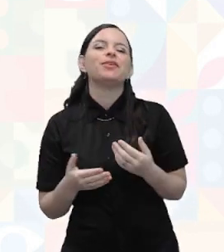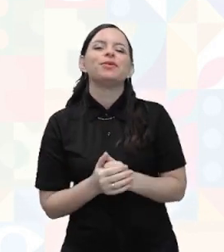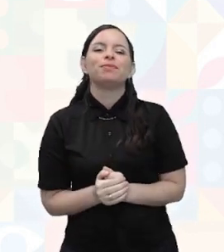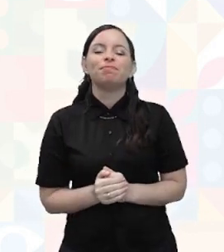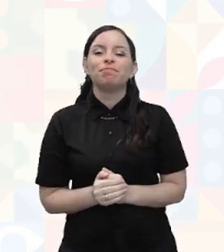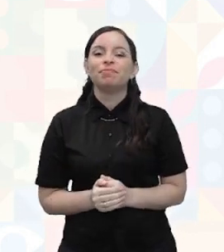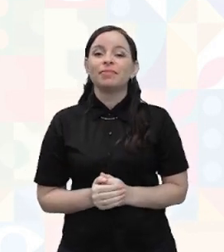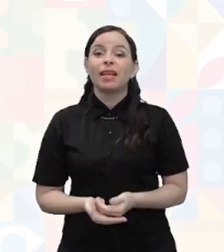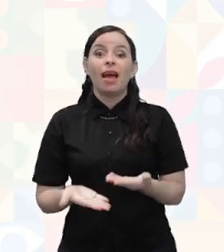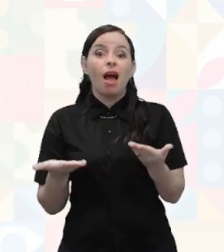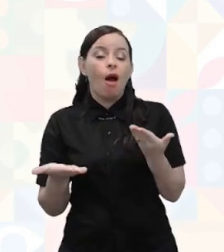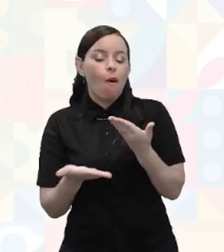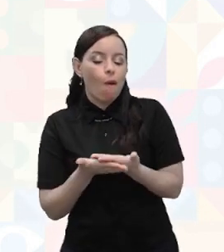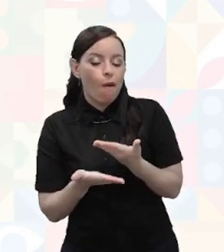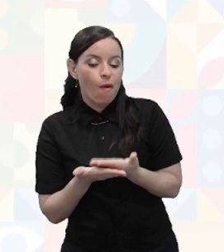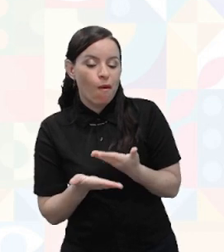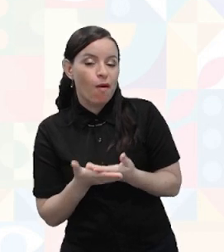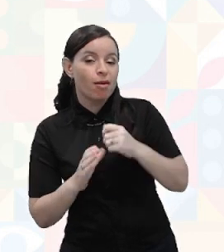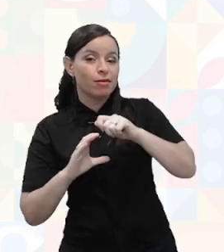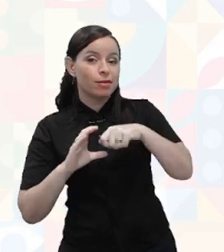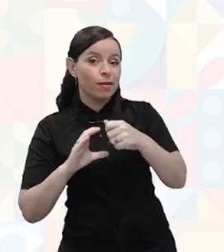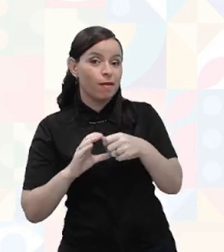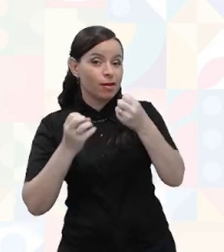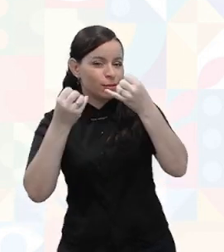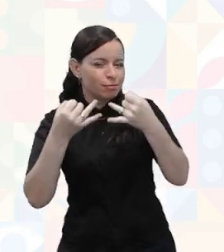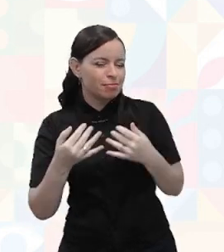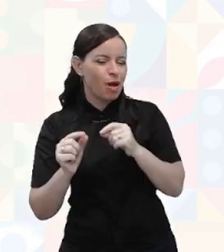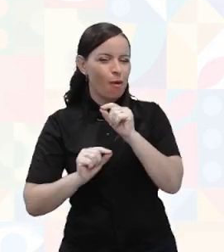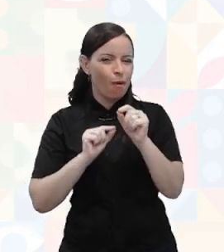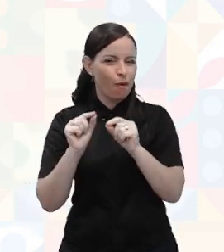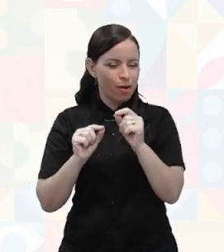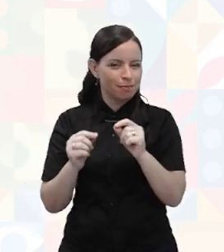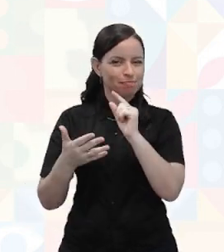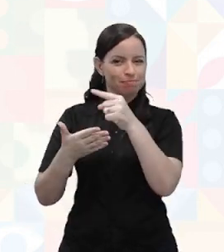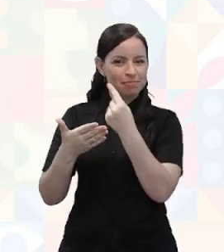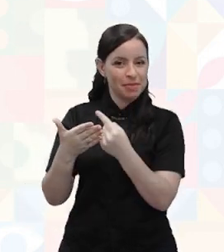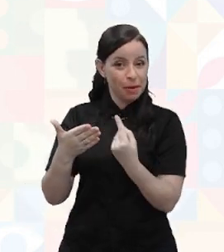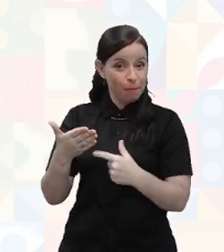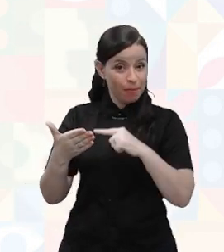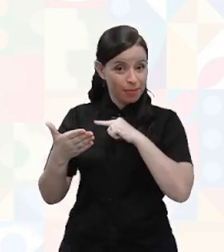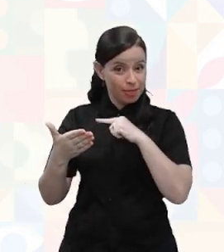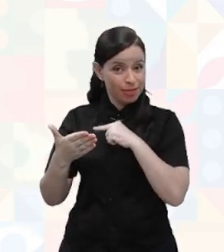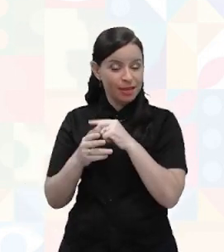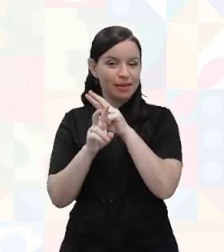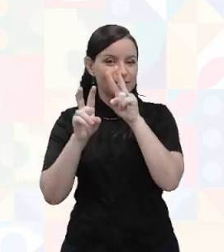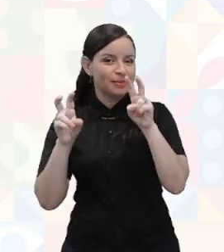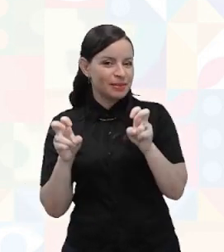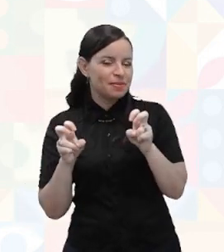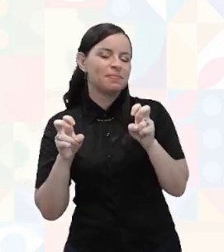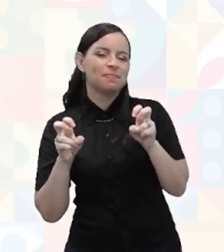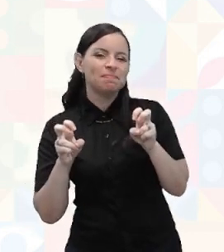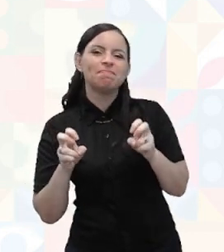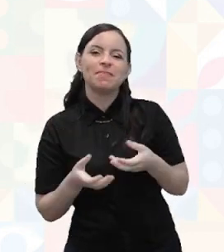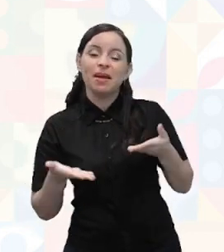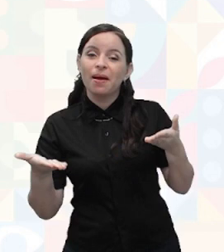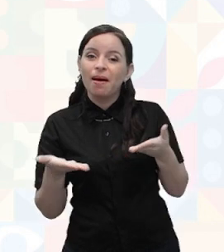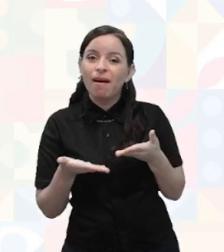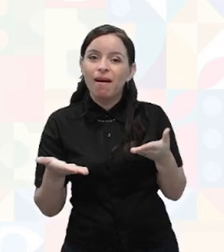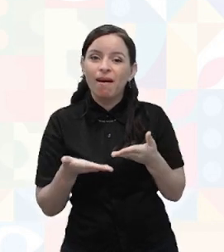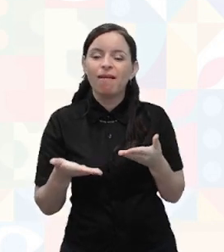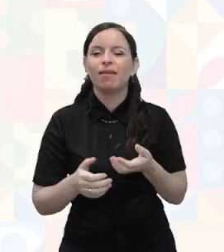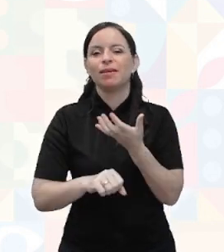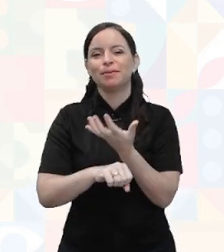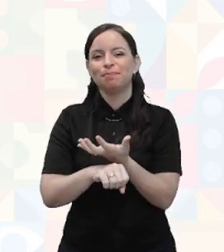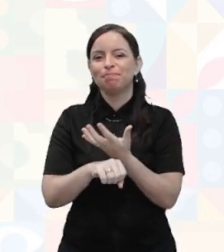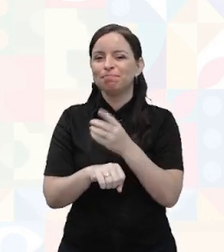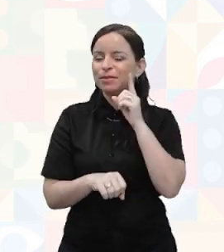nessa videoaula? Você já deve ter visto no seu e-book uma prévia do que a gente vai tratar hoje. Nessa vez, na disciplina de